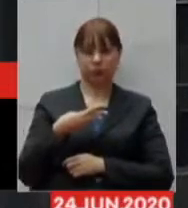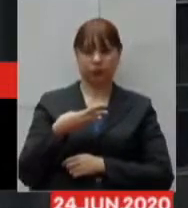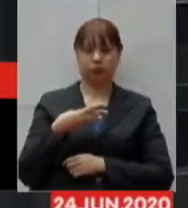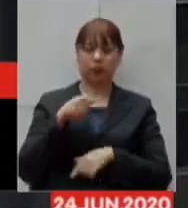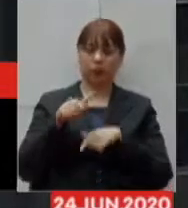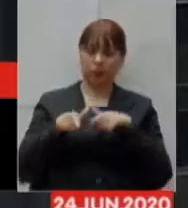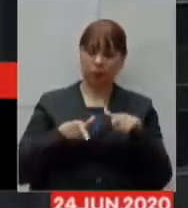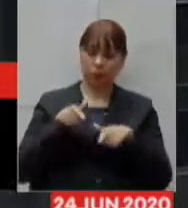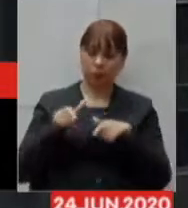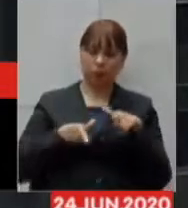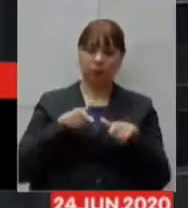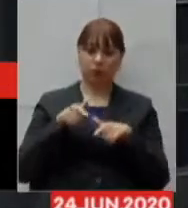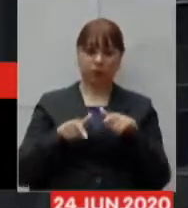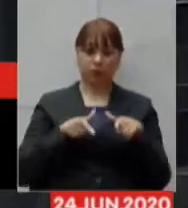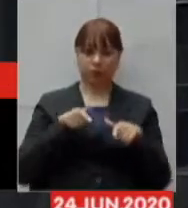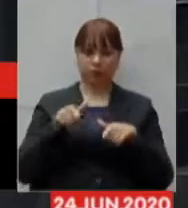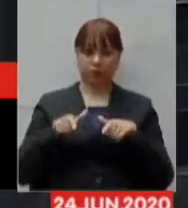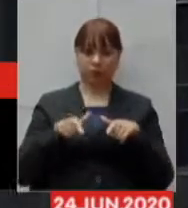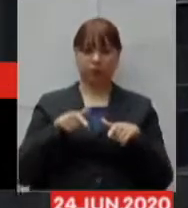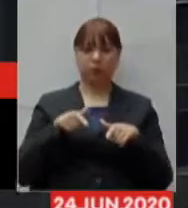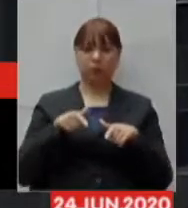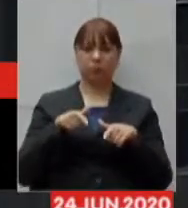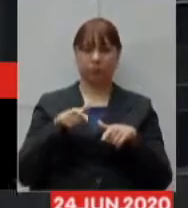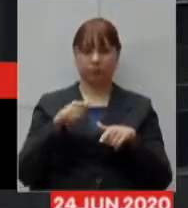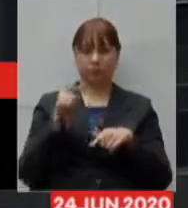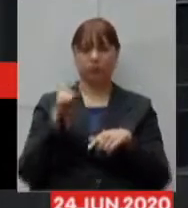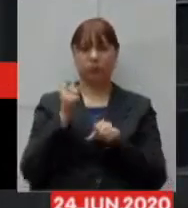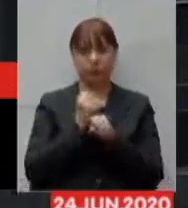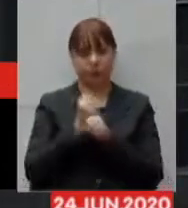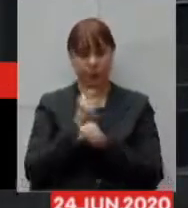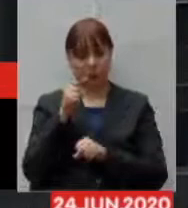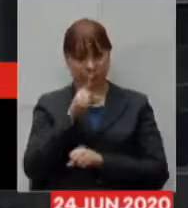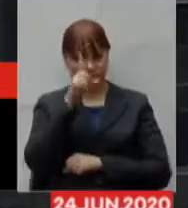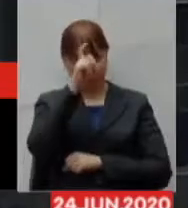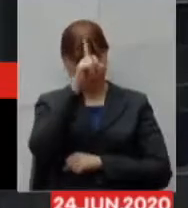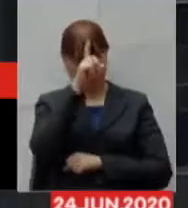operacionalização desse hospital de campanha.